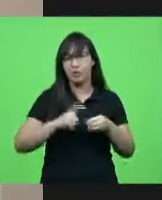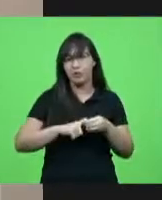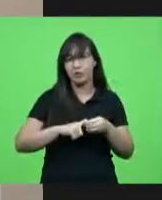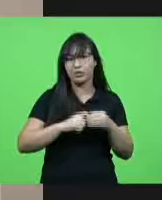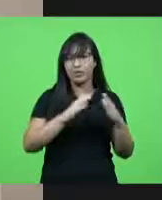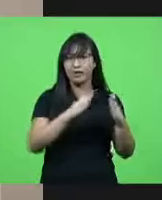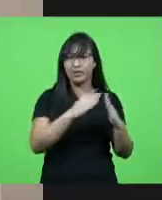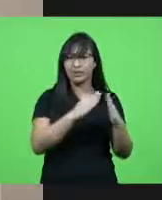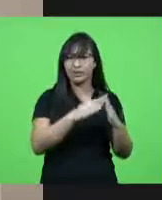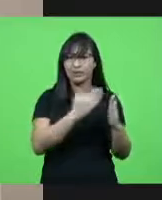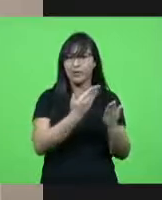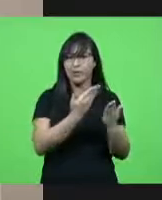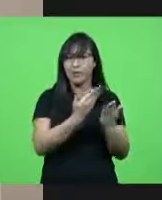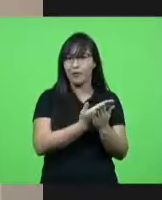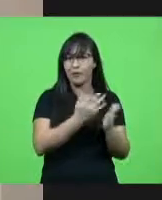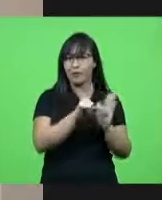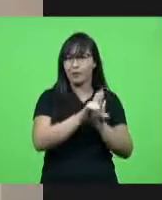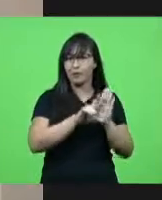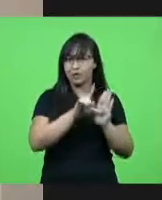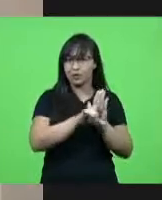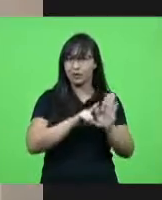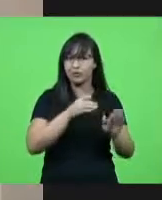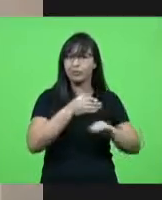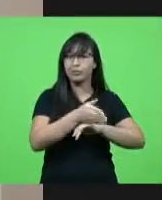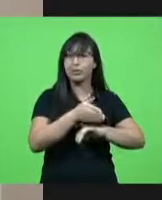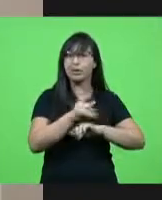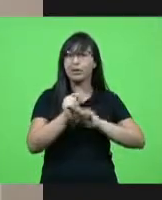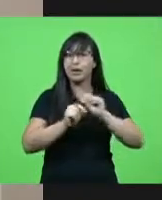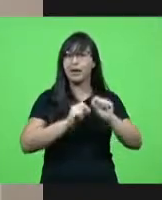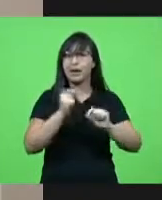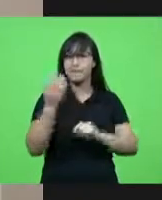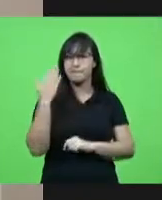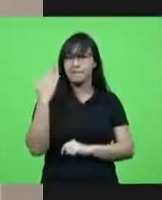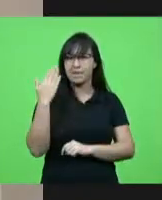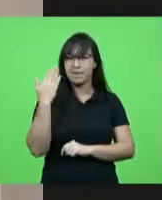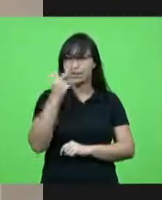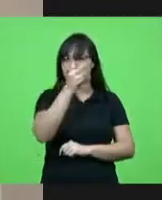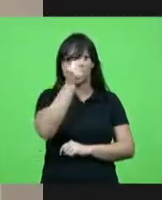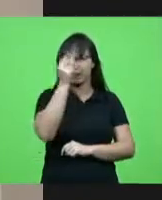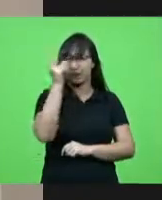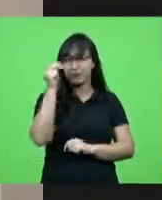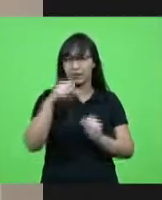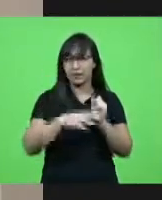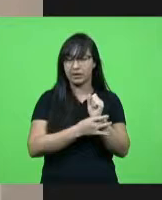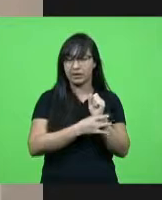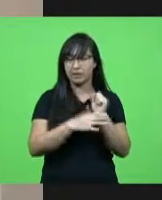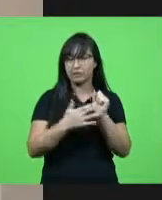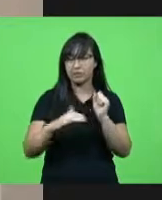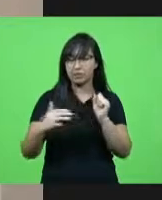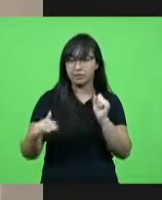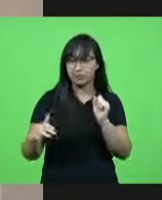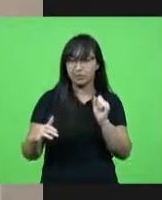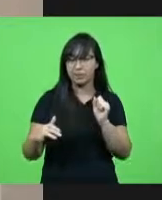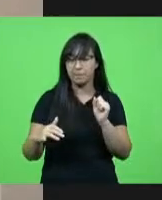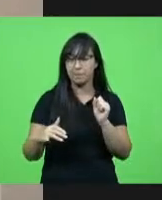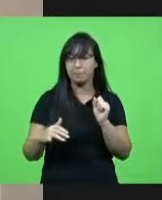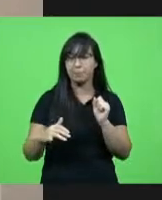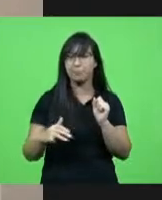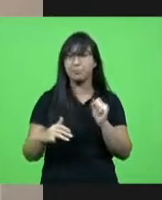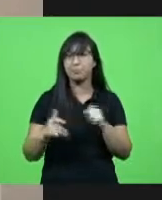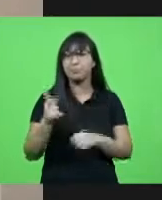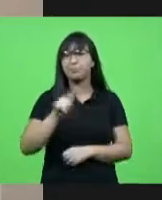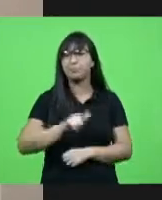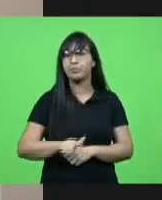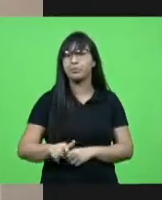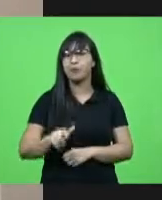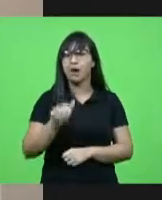legislativo participaram também a ex-prefeita de São José Adeliana coordenadora da escola do legislativo a